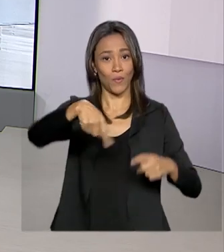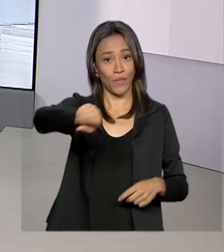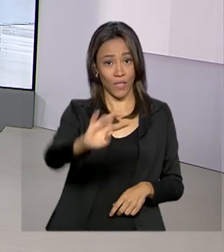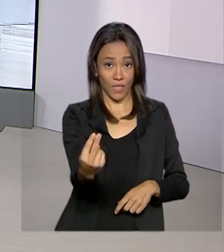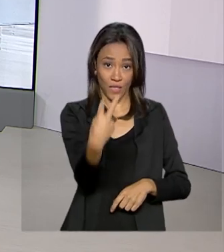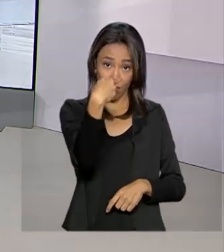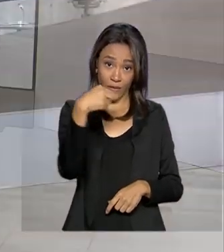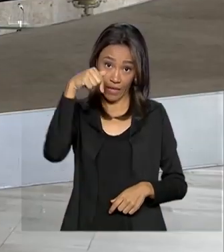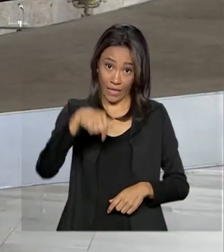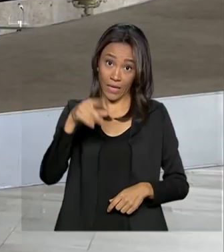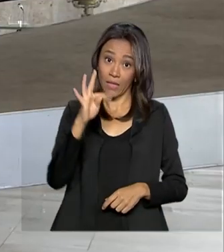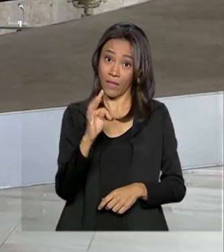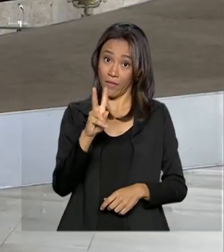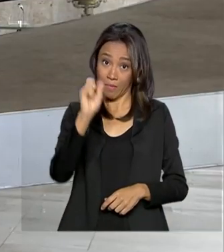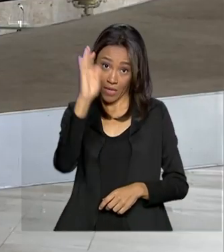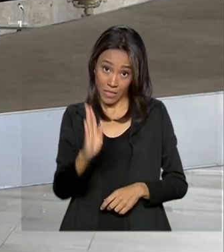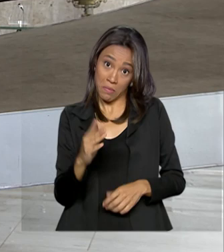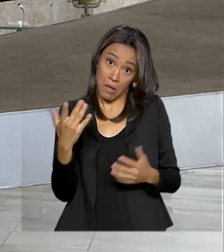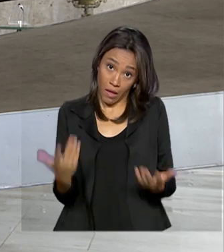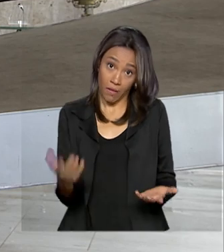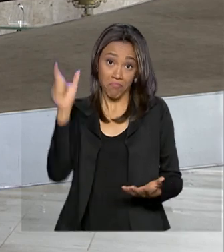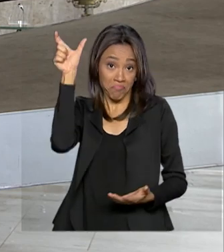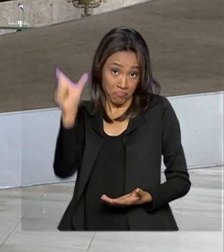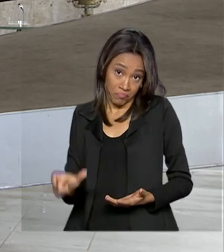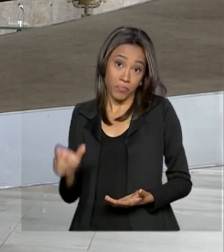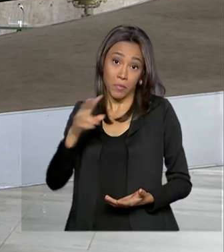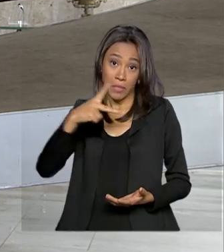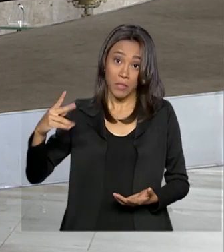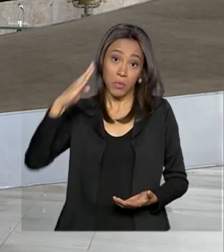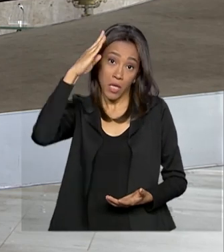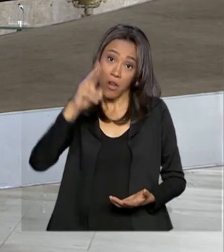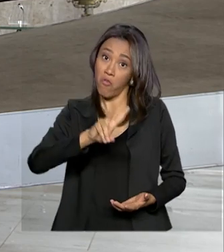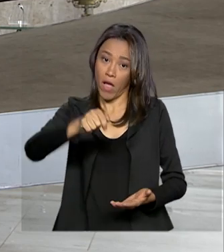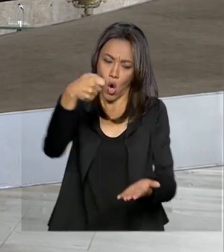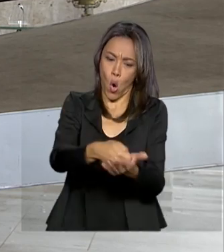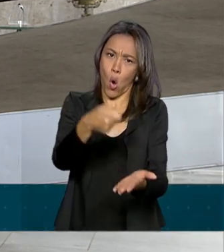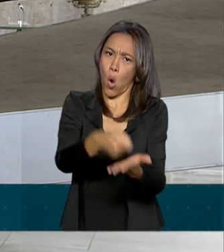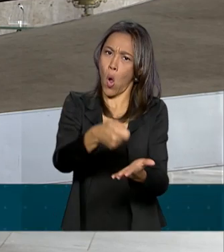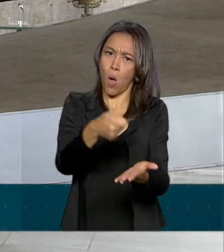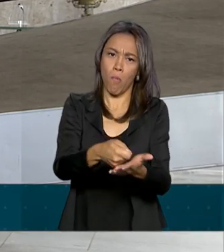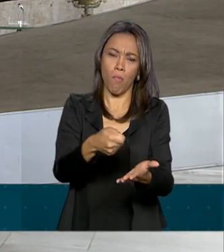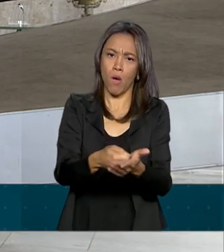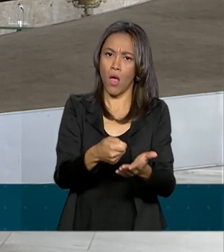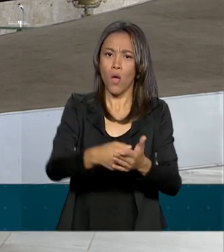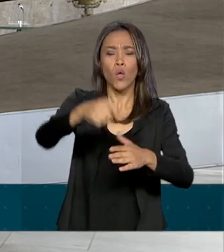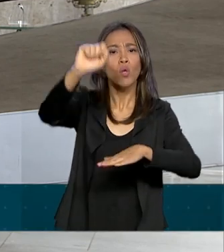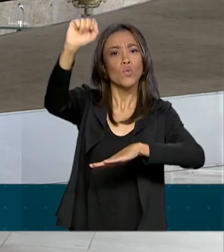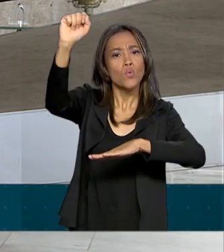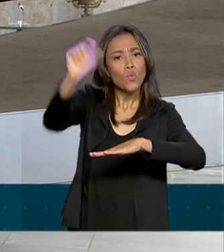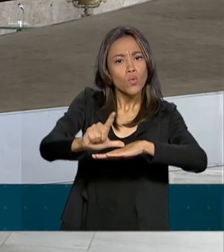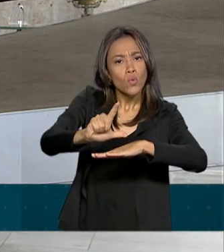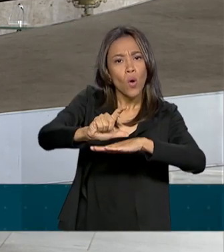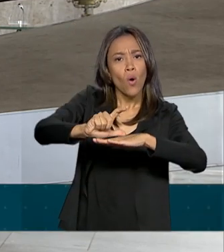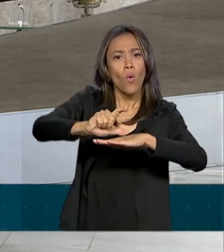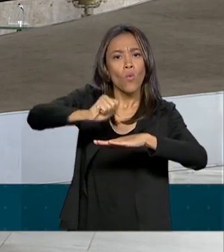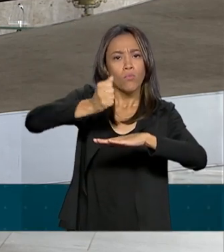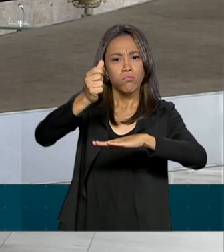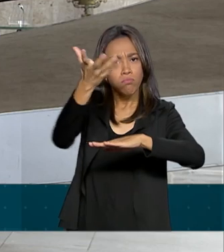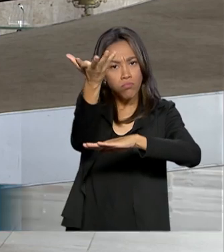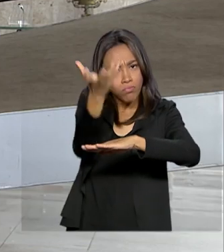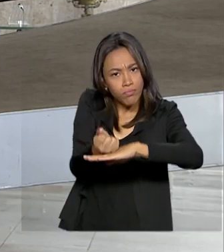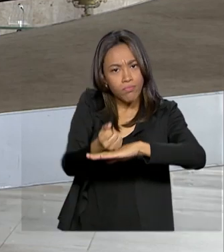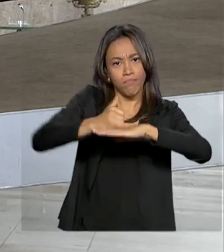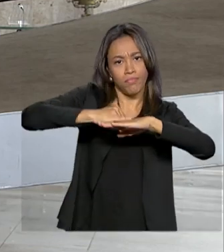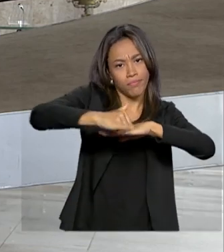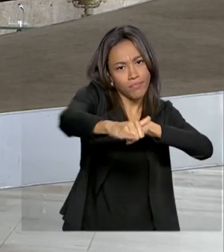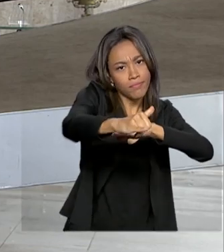aqui na TV Brasil. Pois é, se depender do presidente Jair Bolsonaro, não haverá cobrança da energia solar. A discussão surgiu após a